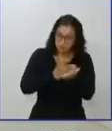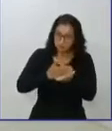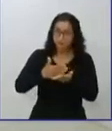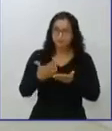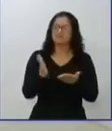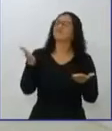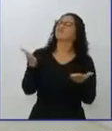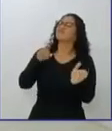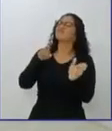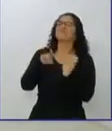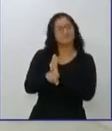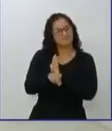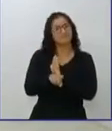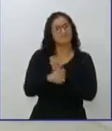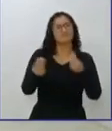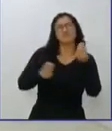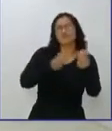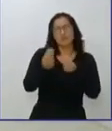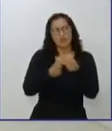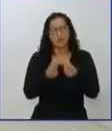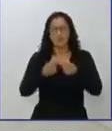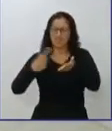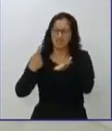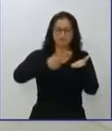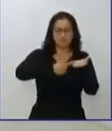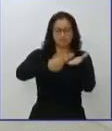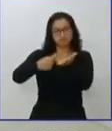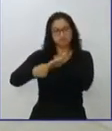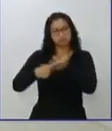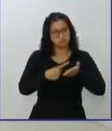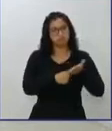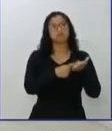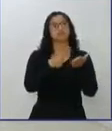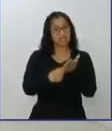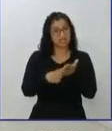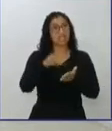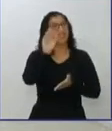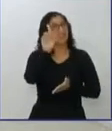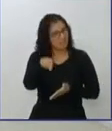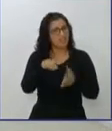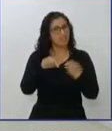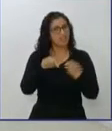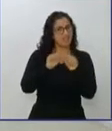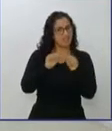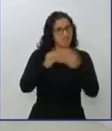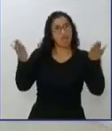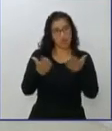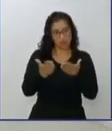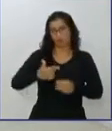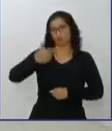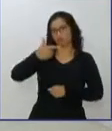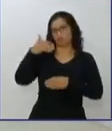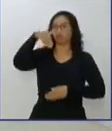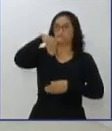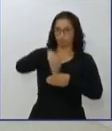Sobre essas questões de acordos que nós sabemos que, eventualmente, são feitos agora, principalmente para o segundo